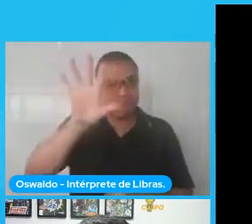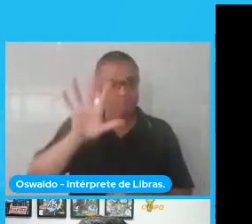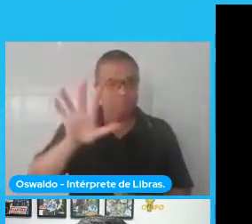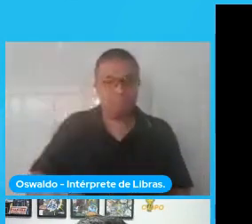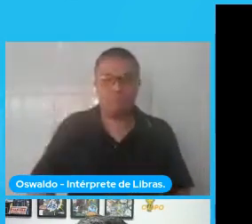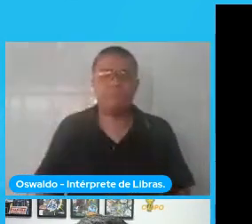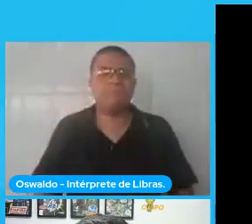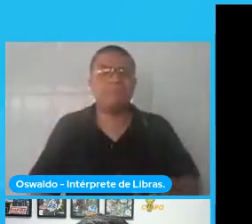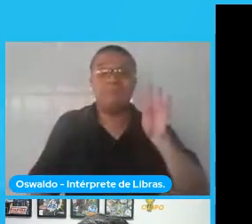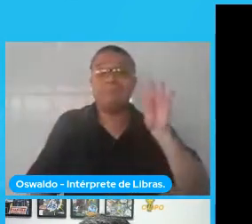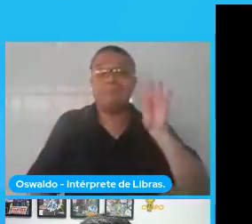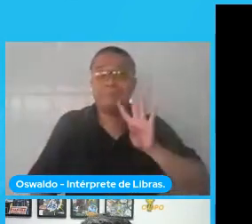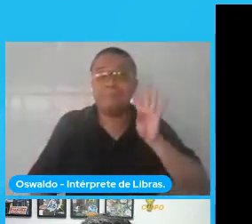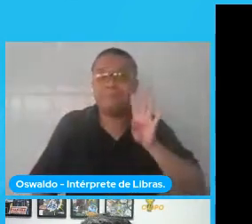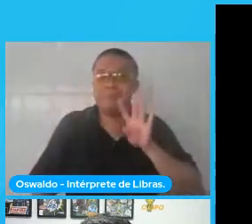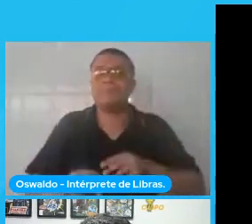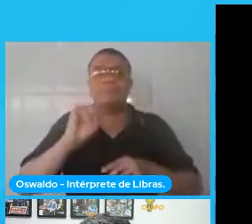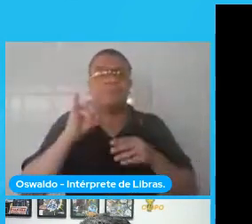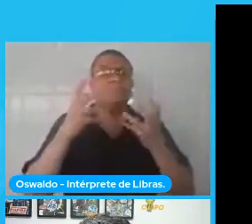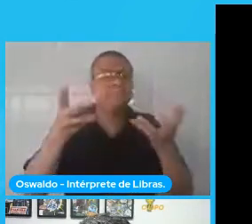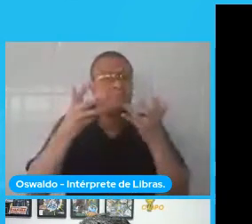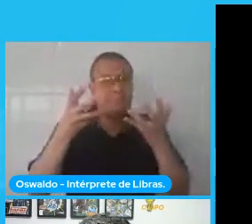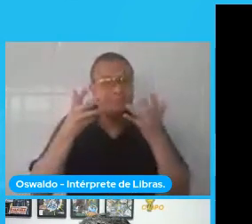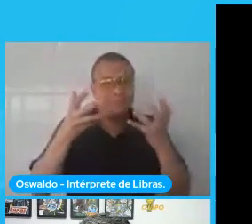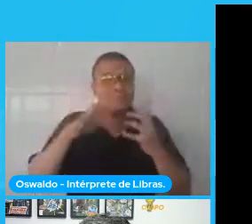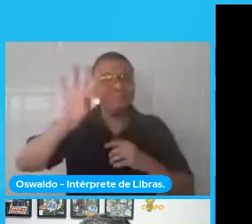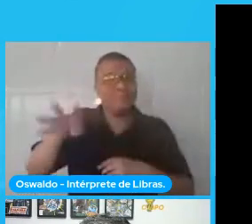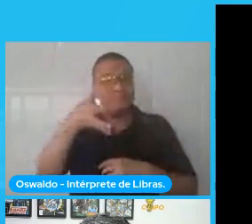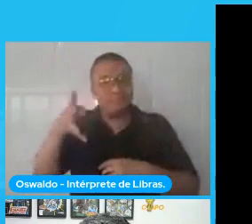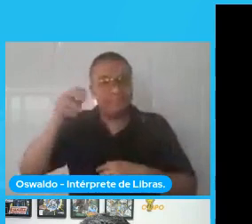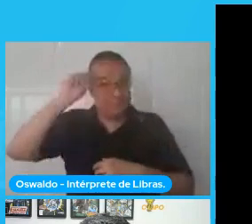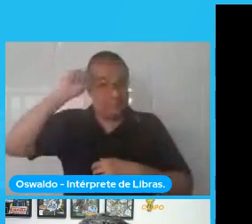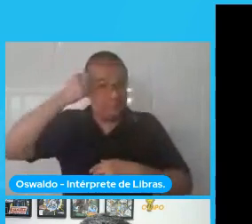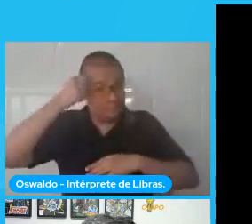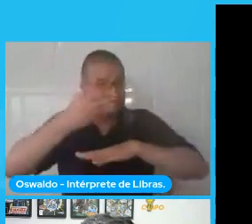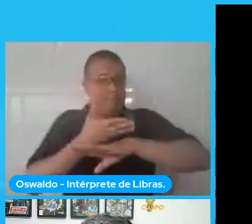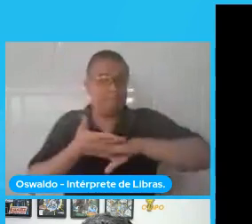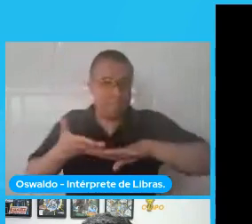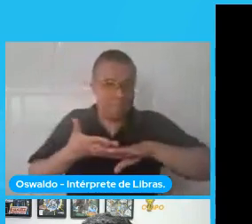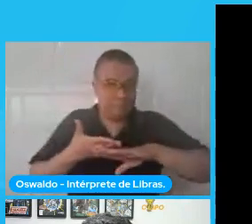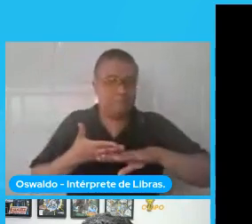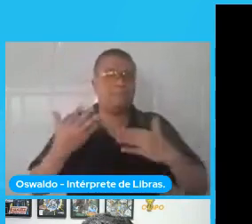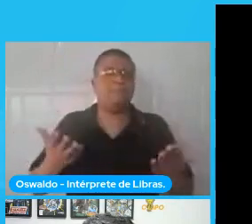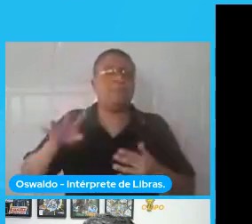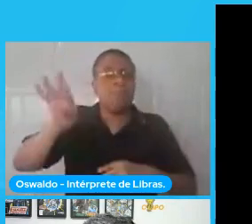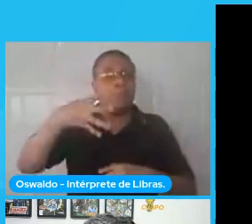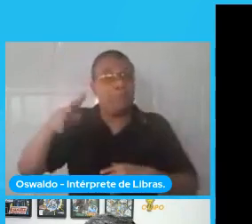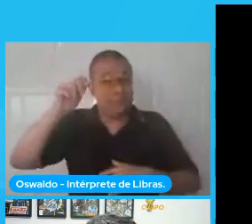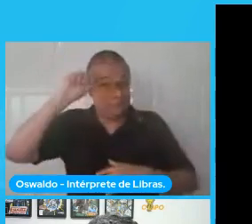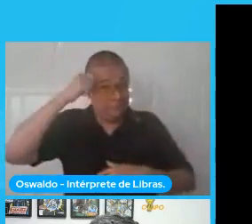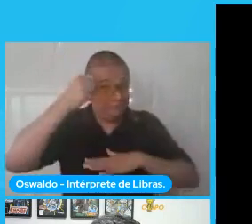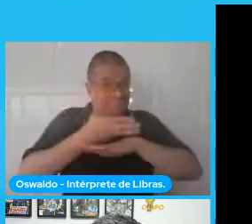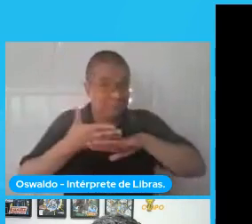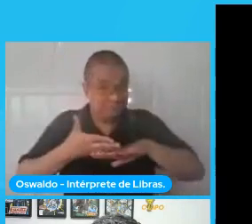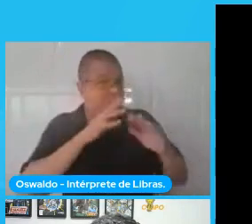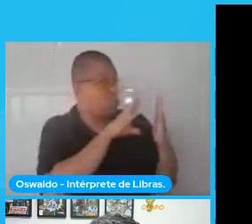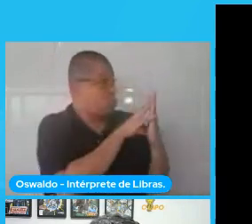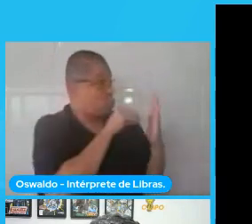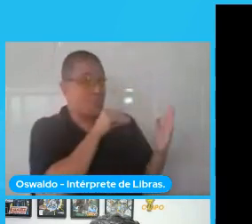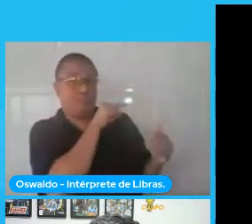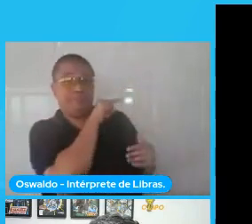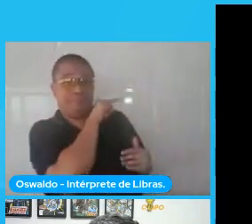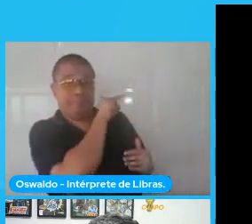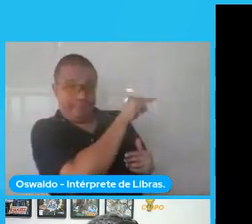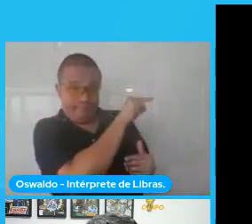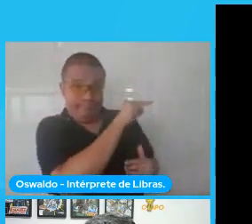legal é que se a gente quiser gerar uma matriz preto e branco uma imagem preta e branca a partir dessa imagem é só eu tirar uma